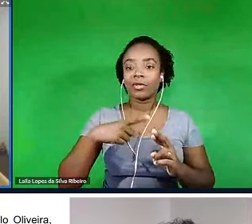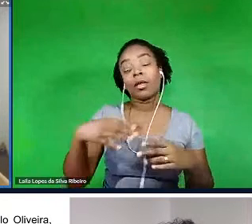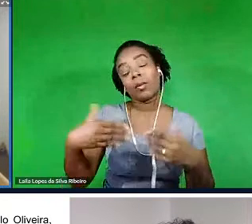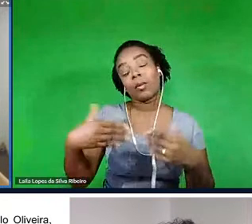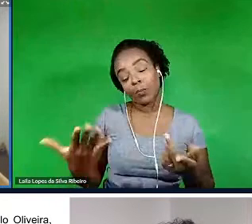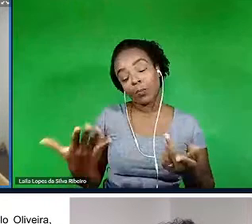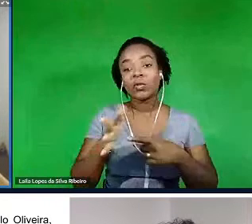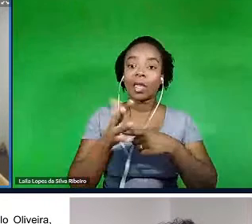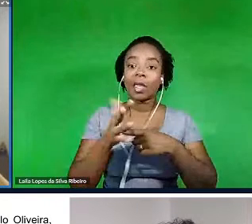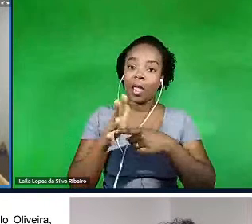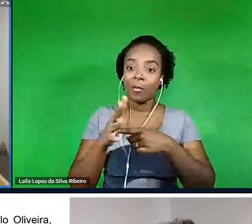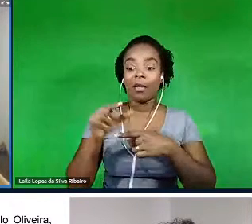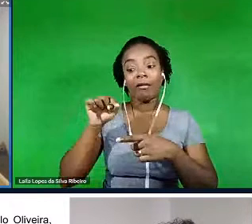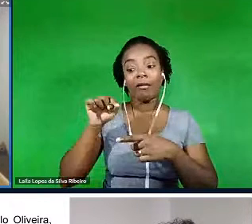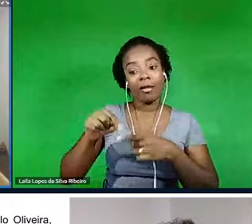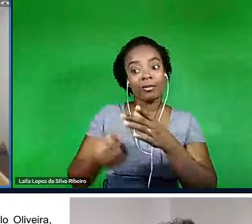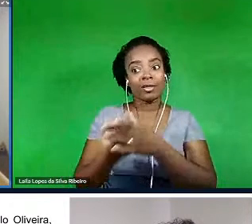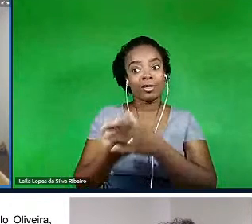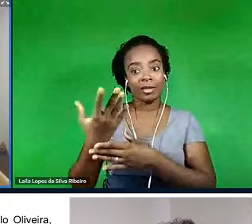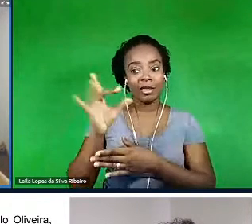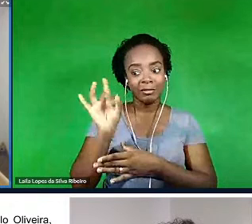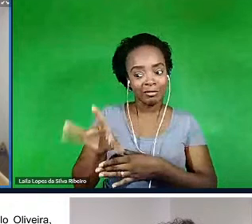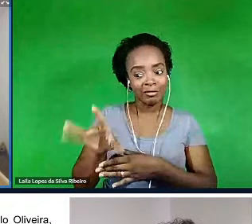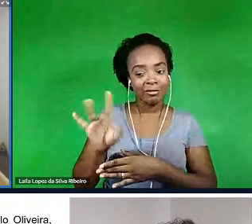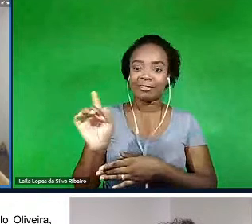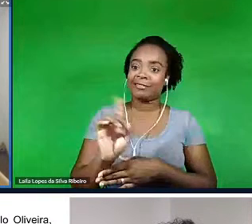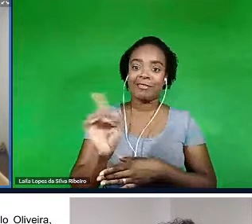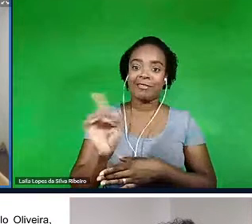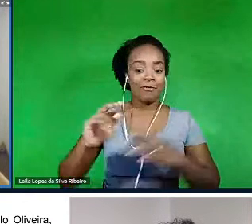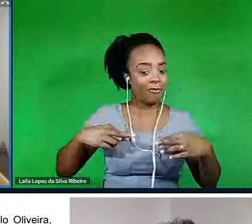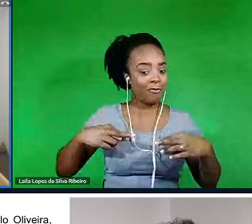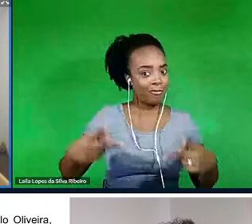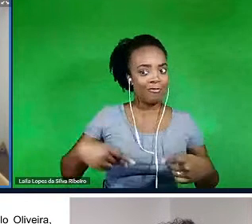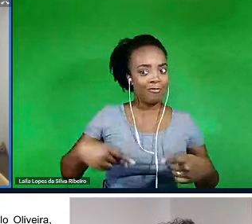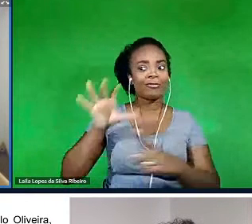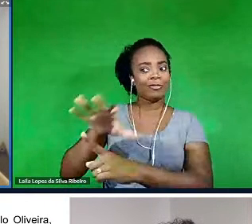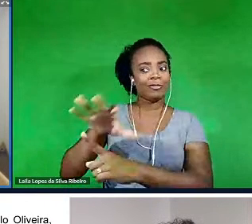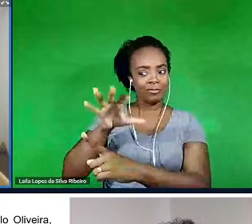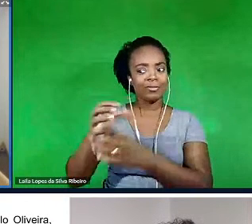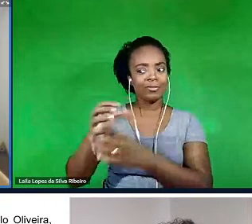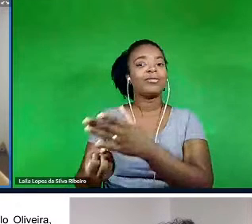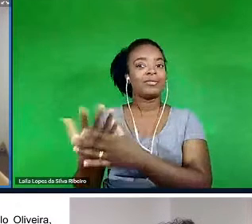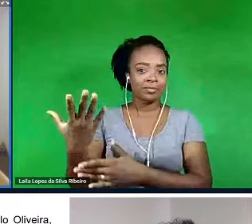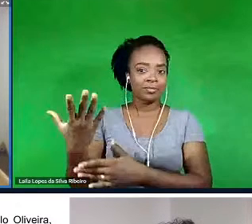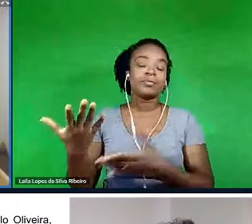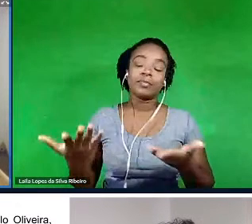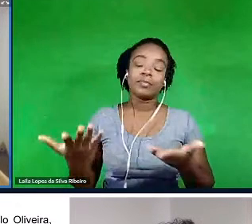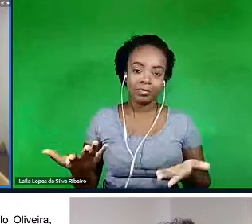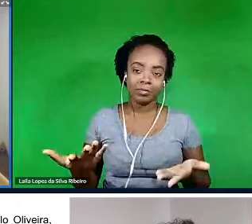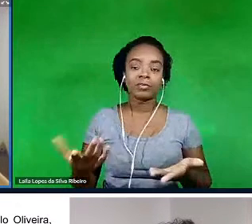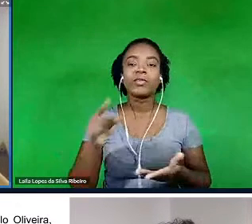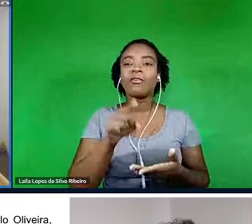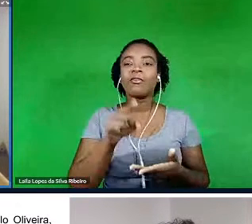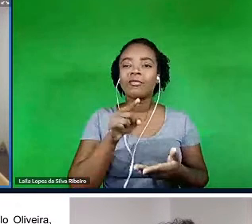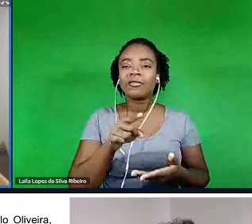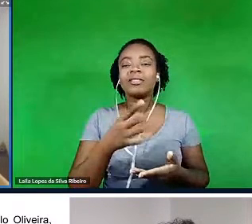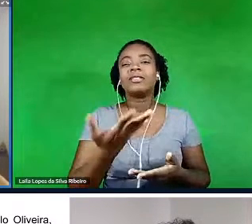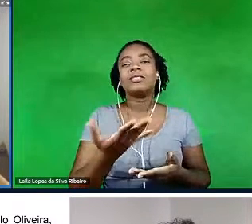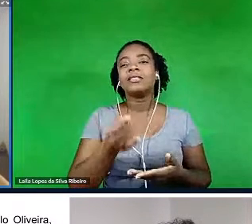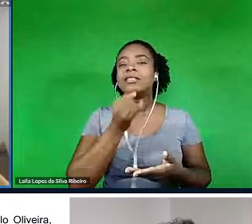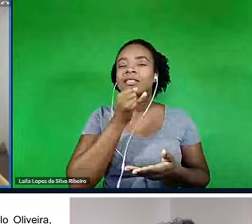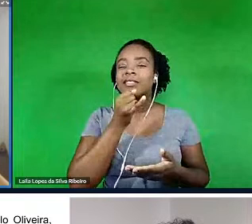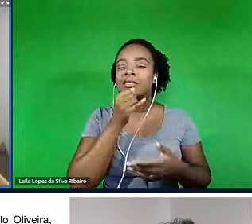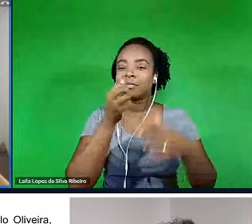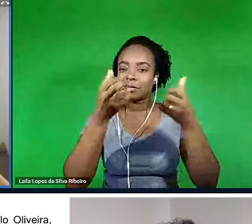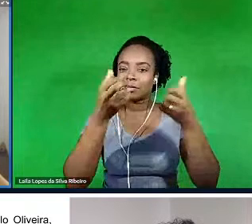criações humanas e com influências humanas, né, e como o senhor bem exemplificou, a inteligência artificial